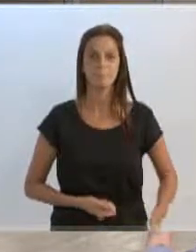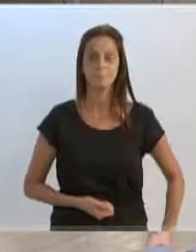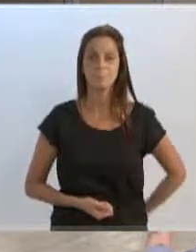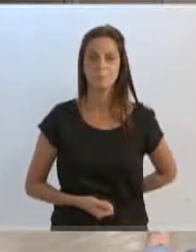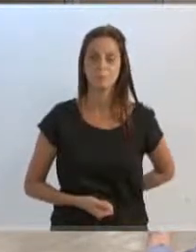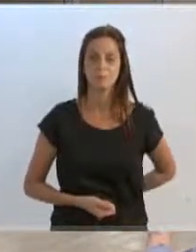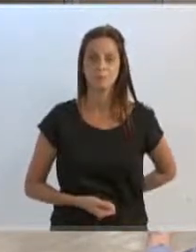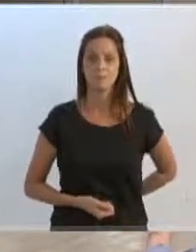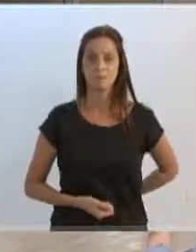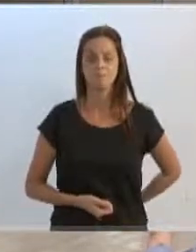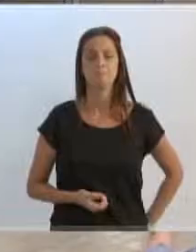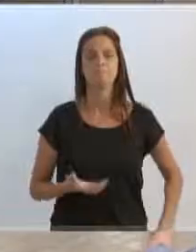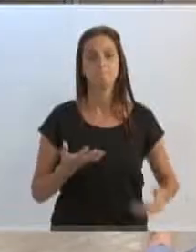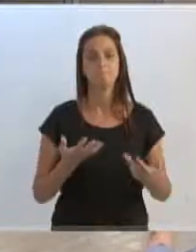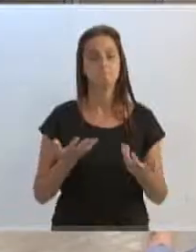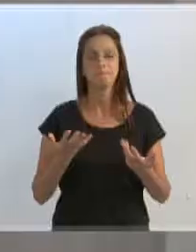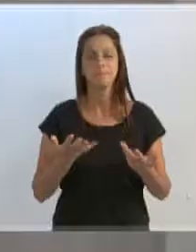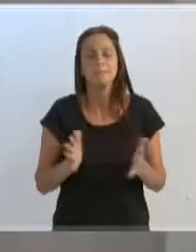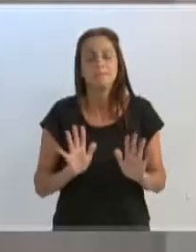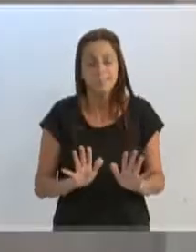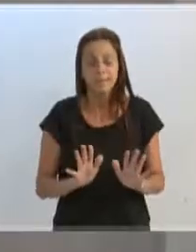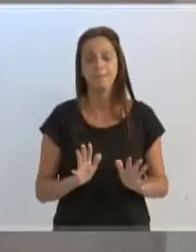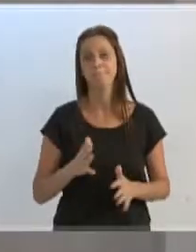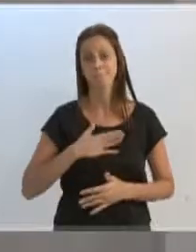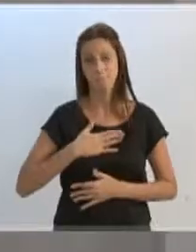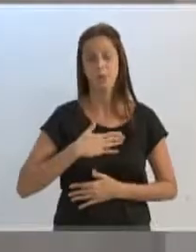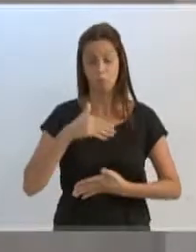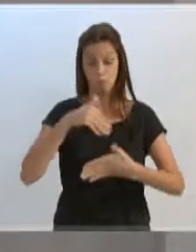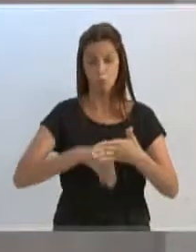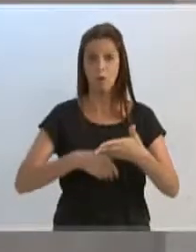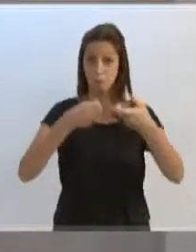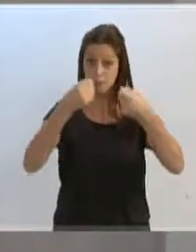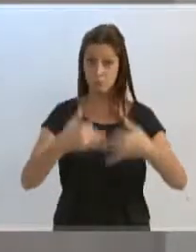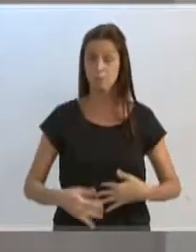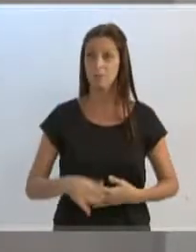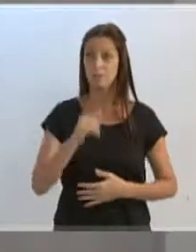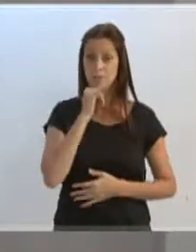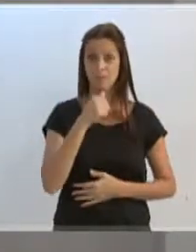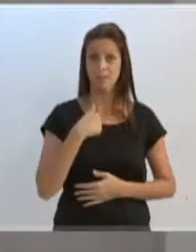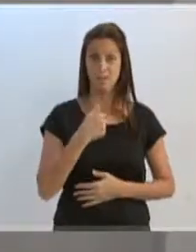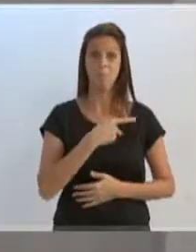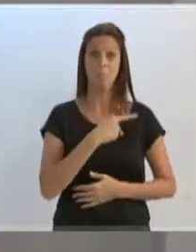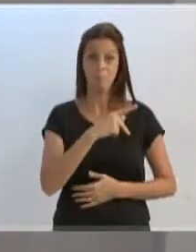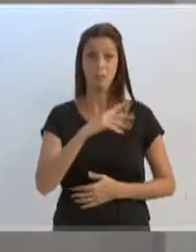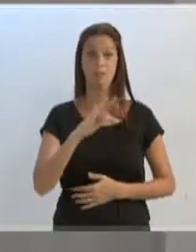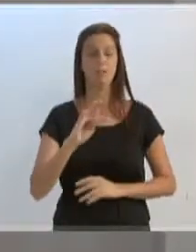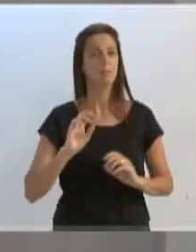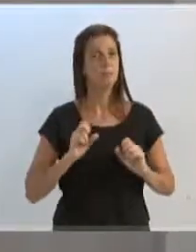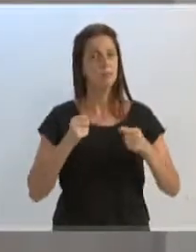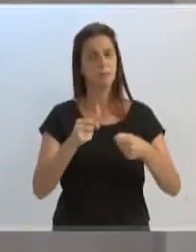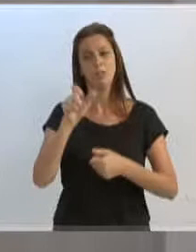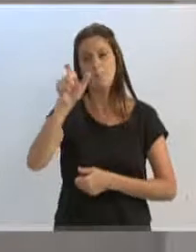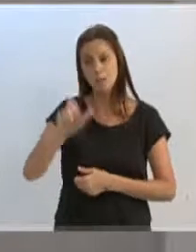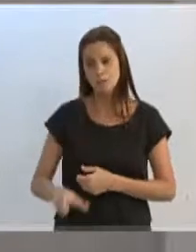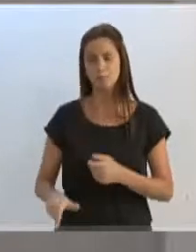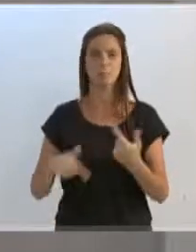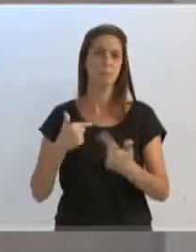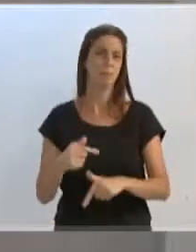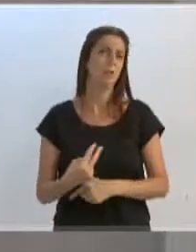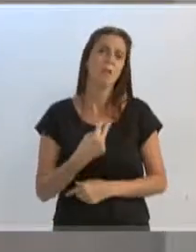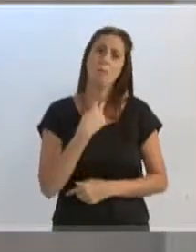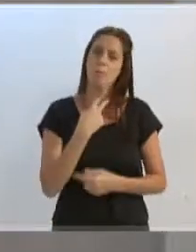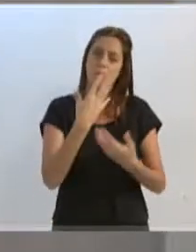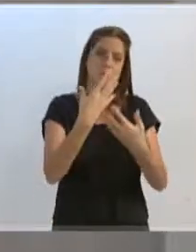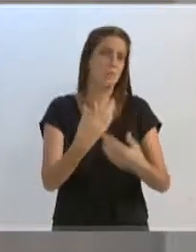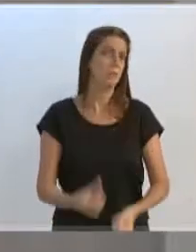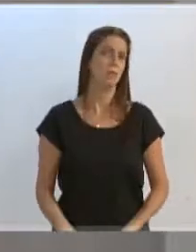Quero justificar meu voto, não. Primeiro que o vereador do Partido dos Trabalhadores e que, em defesa dos trabalhadores, jamais poderia votar um projeto